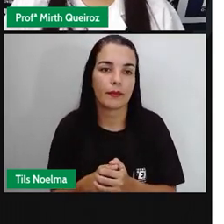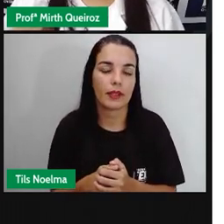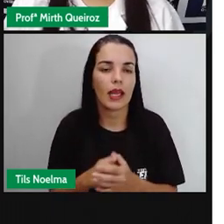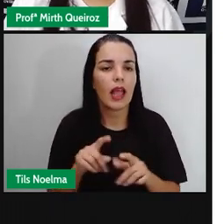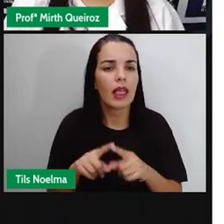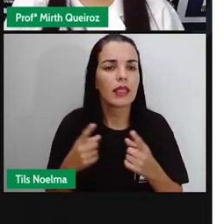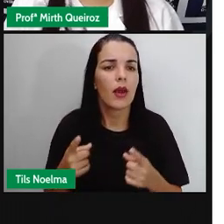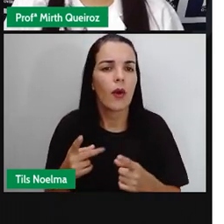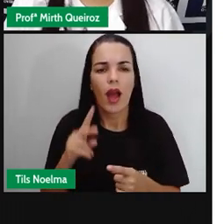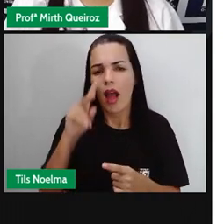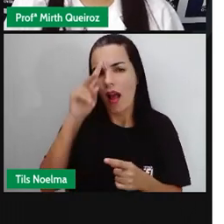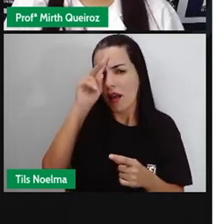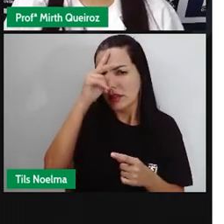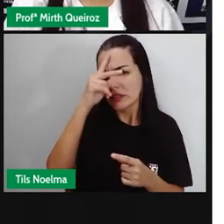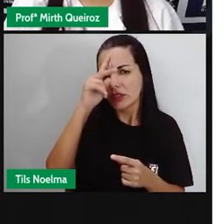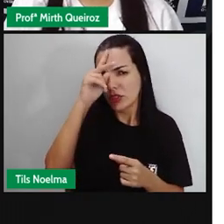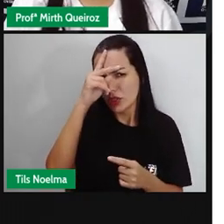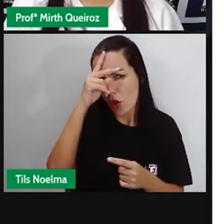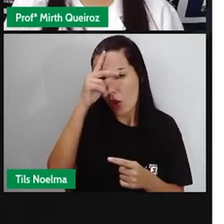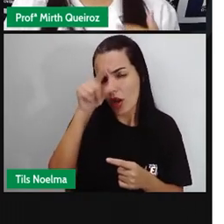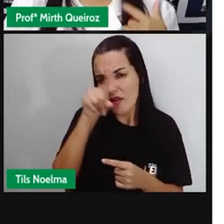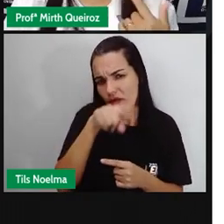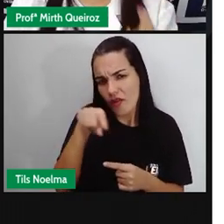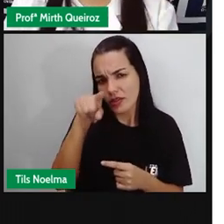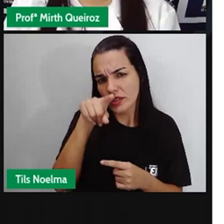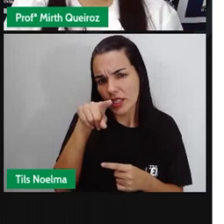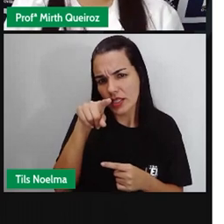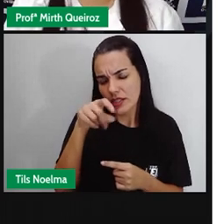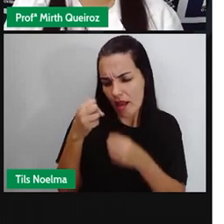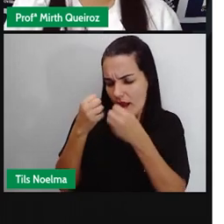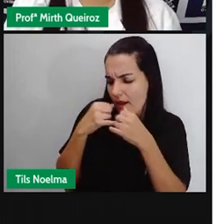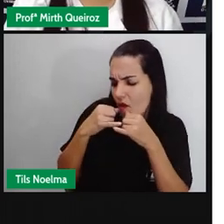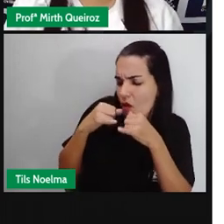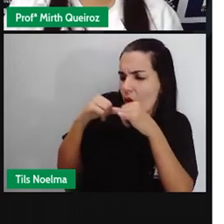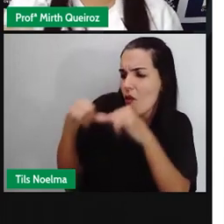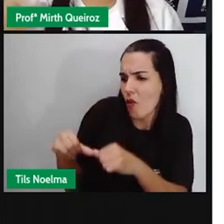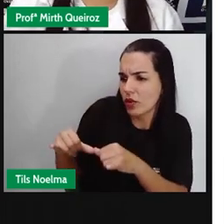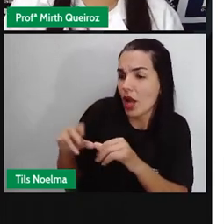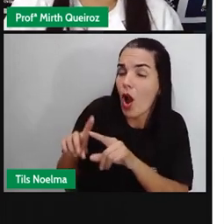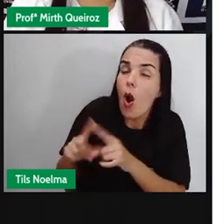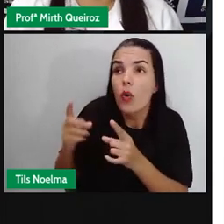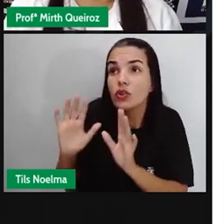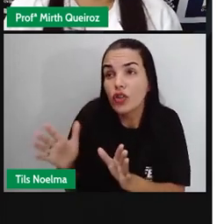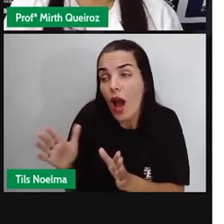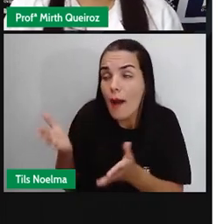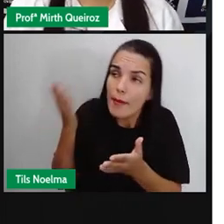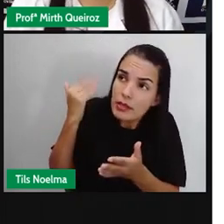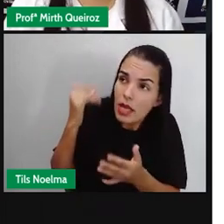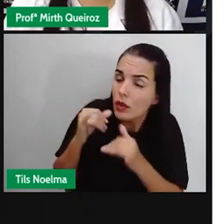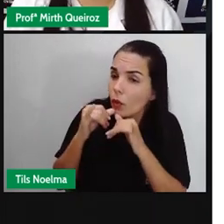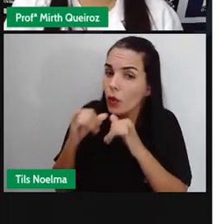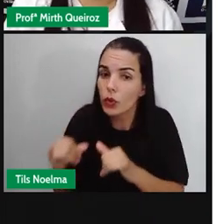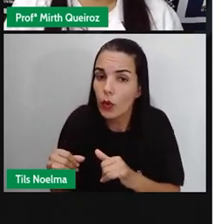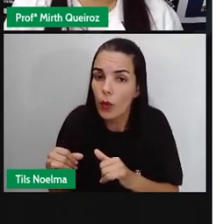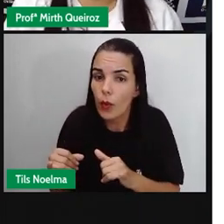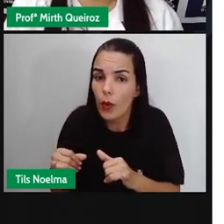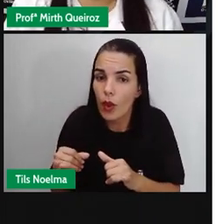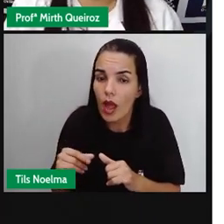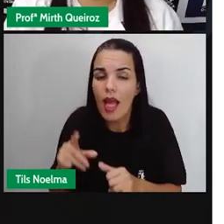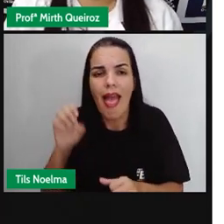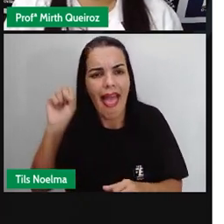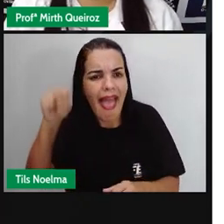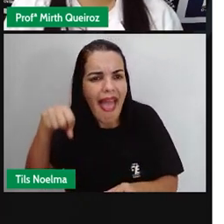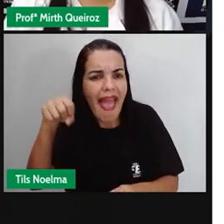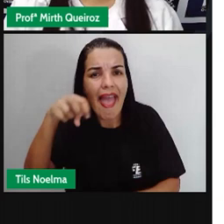As histórias que vocês contam ou já contaram são narrativas?